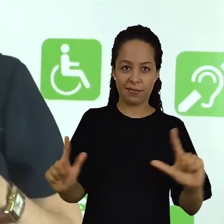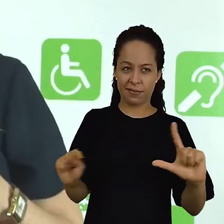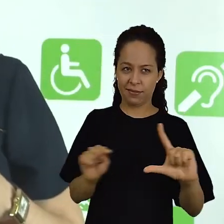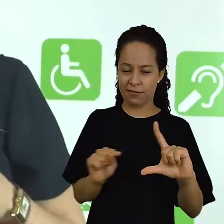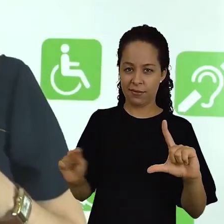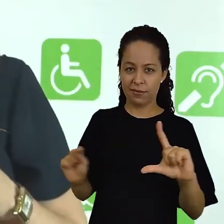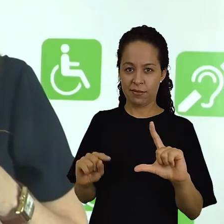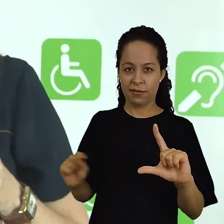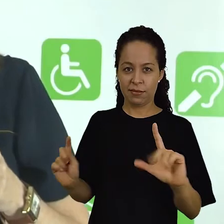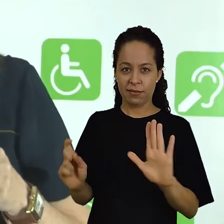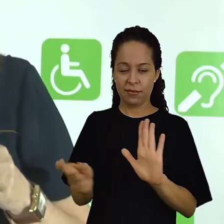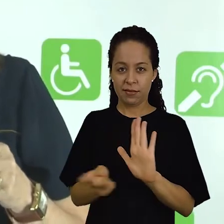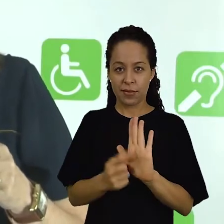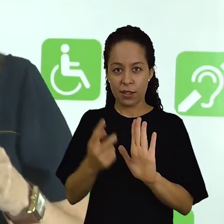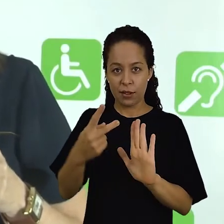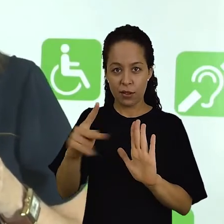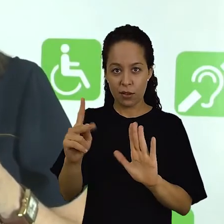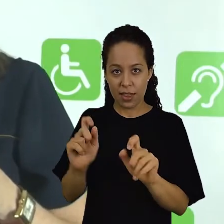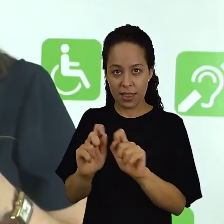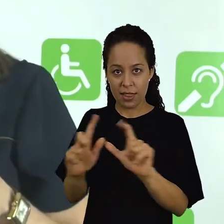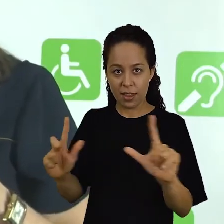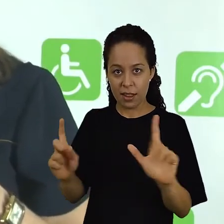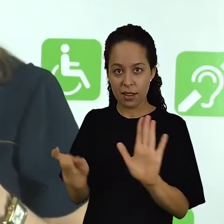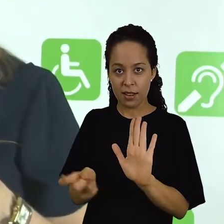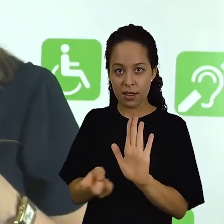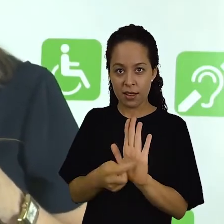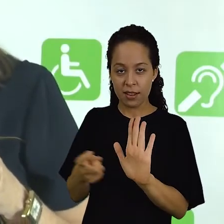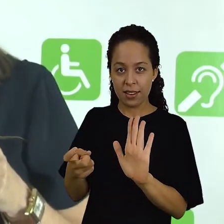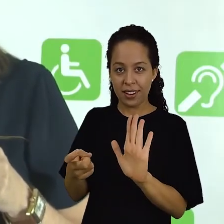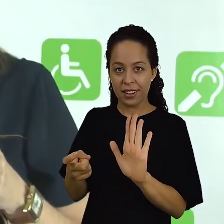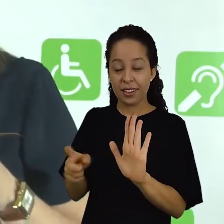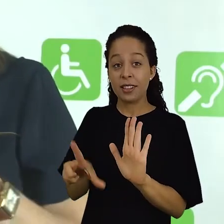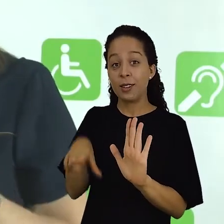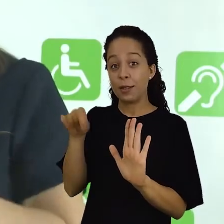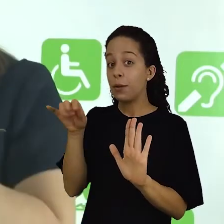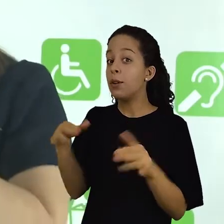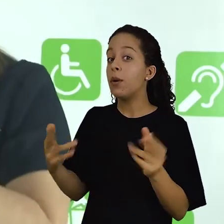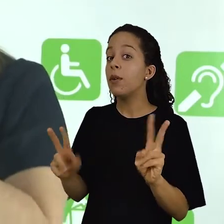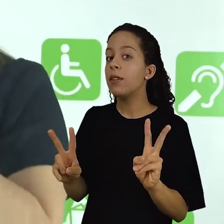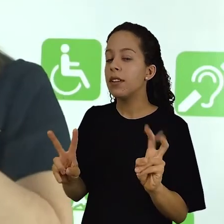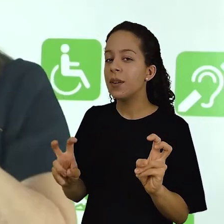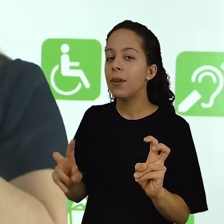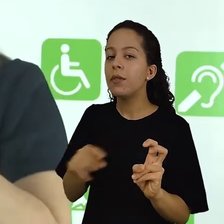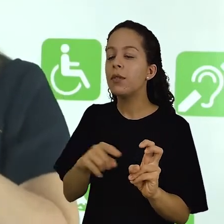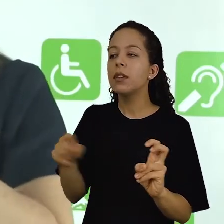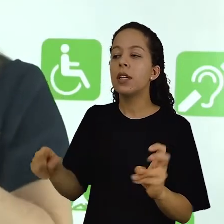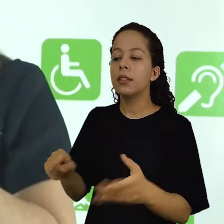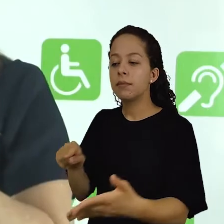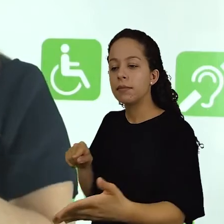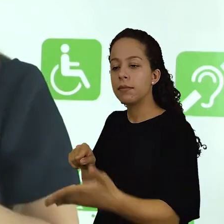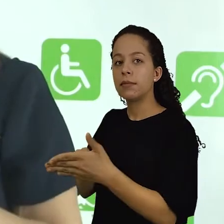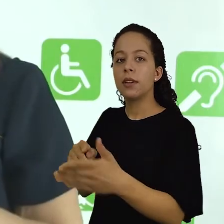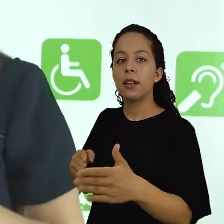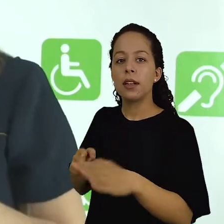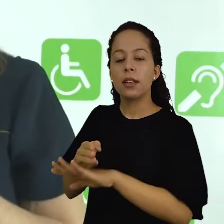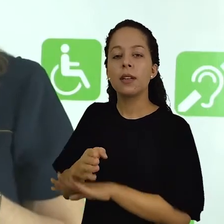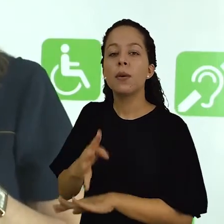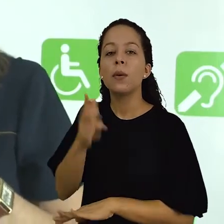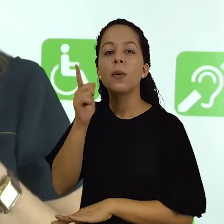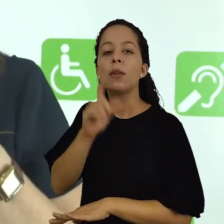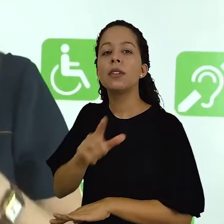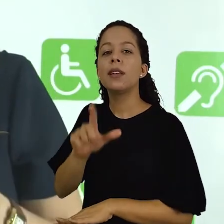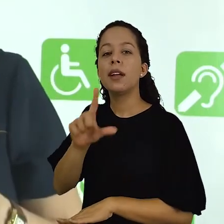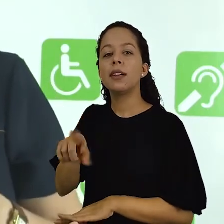Basta que vocês selecionem o assunto que aparece aí na tela de vocês